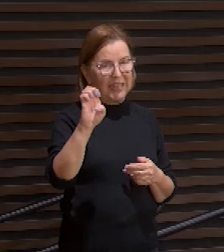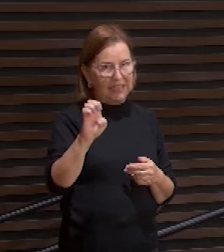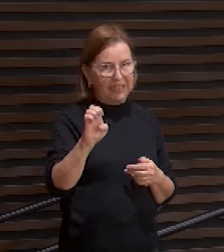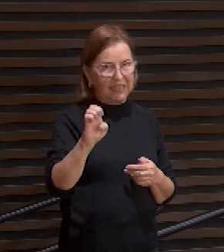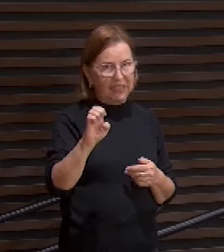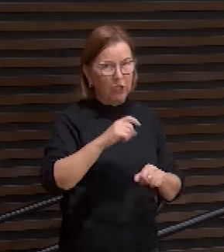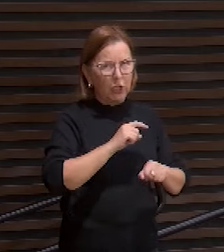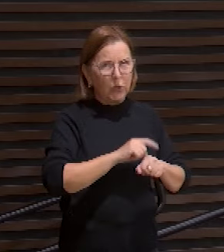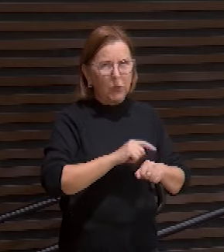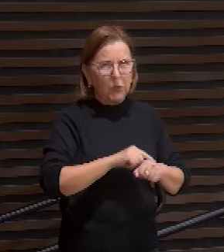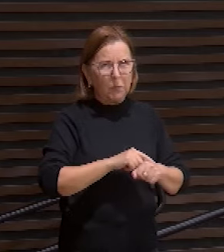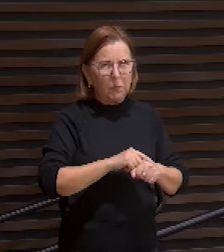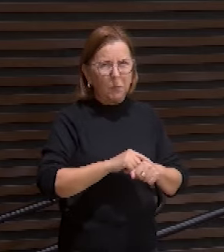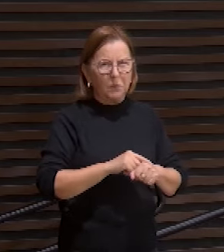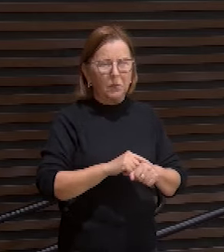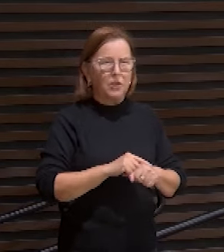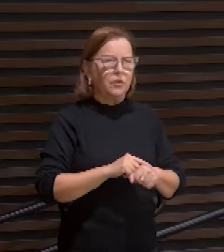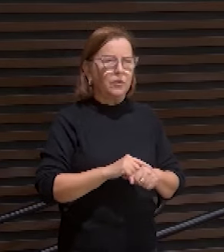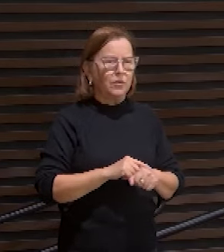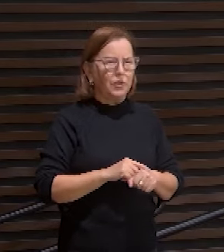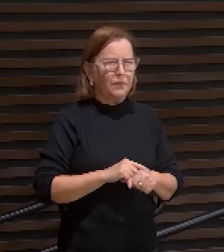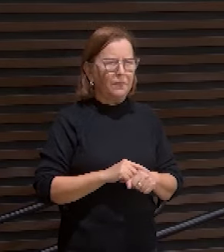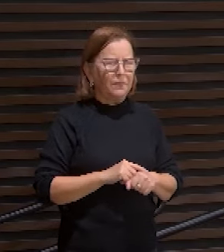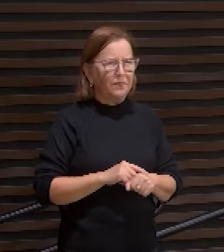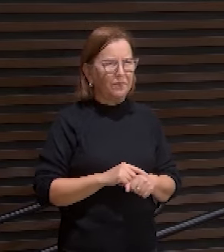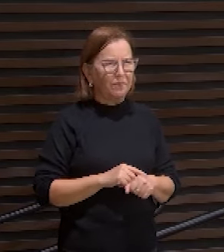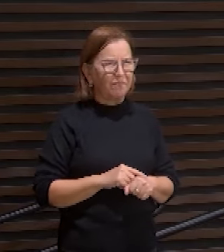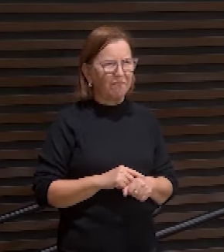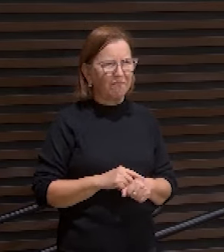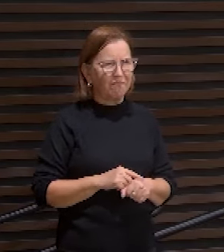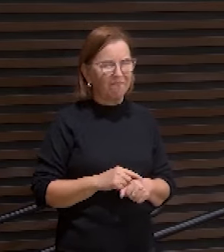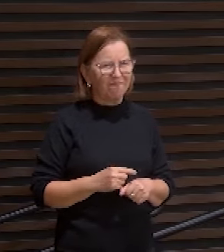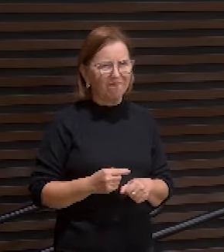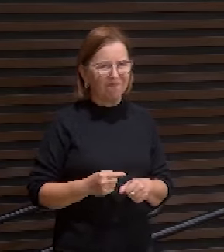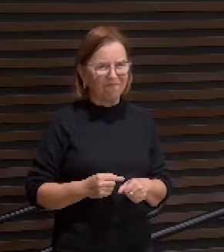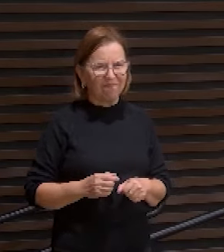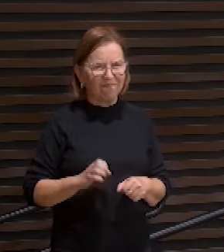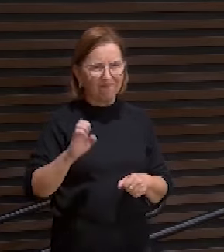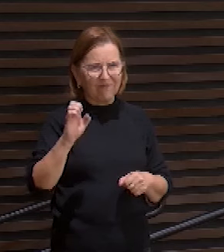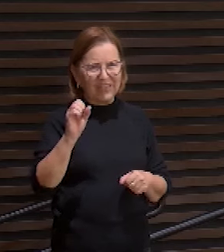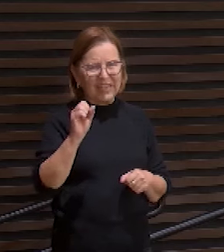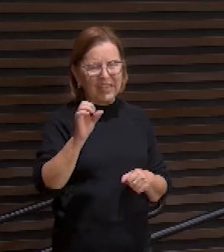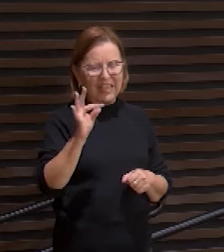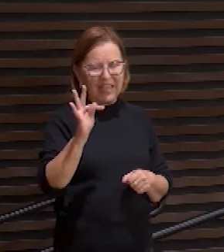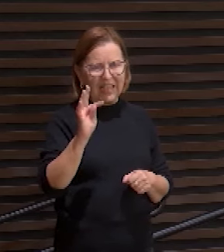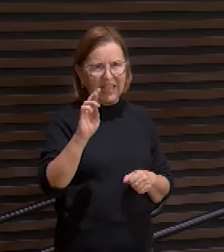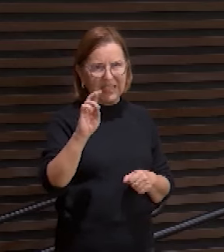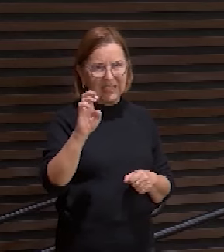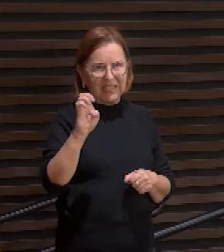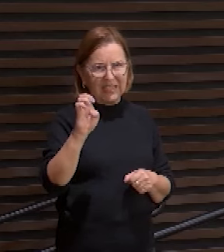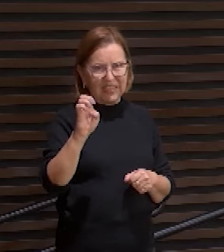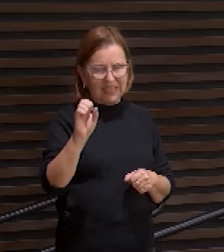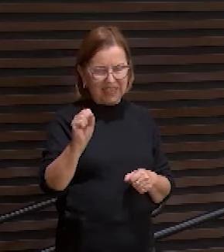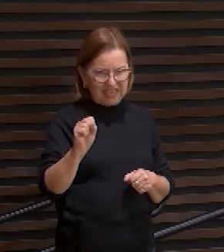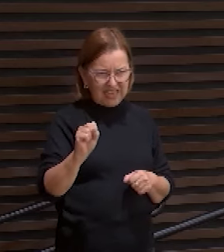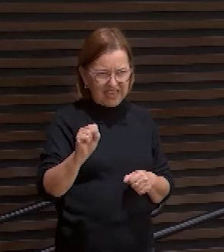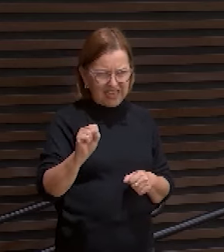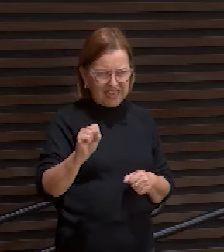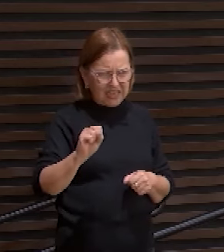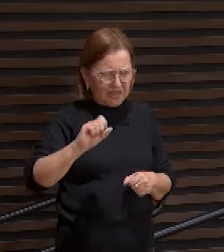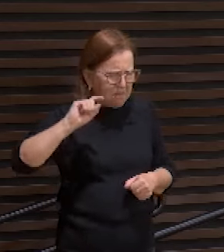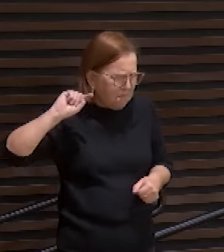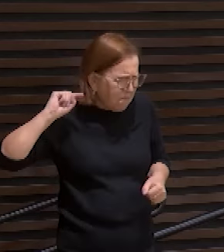extremo. Uma explosão de adrenalina no corpo produz rompimento de vasos sanguíneos. Então ele,